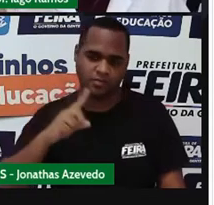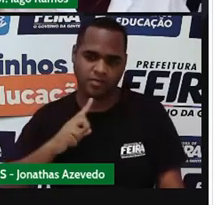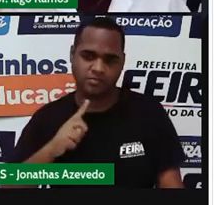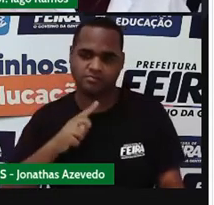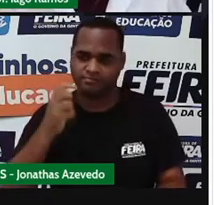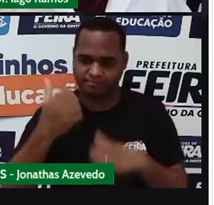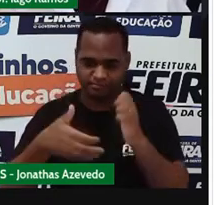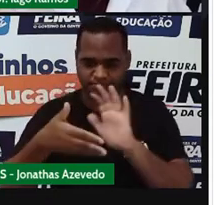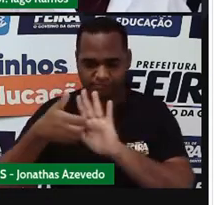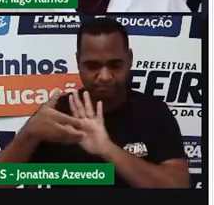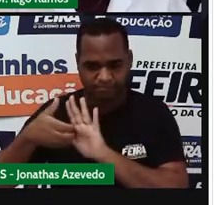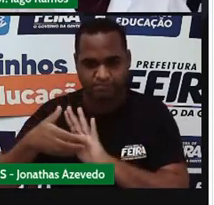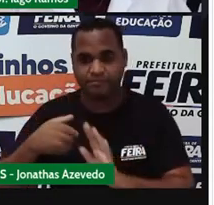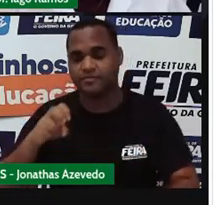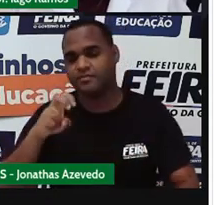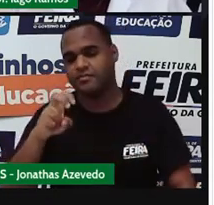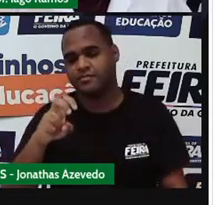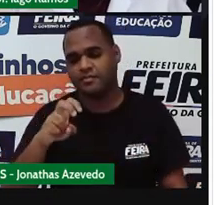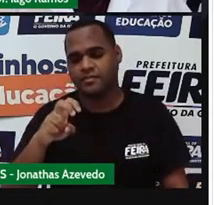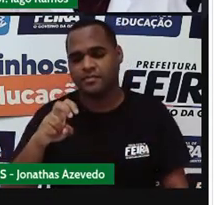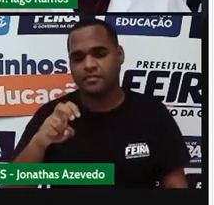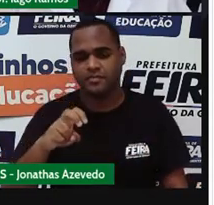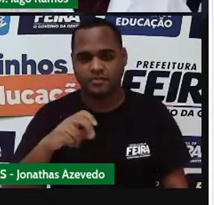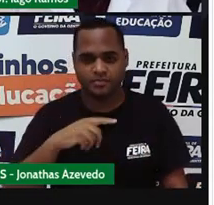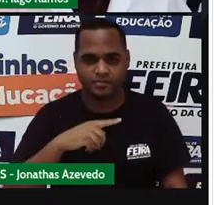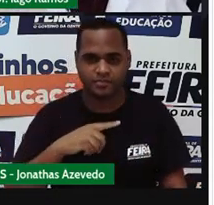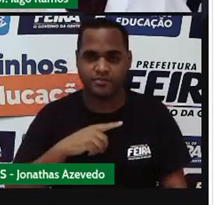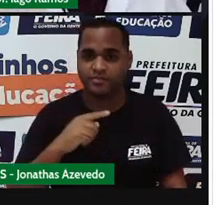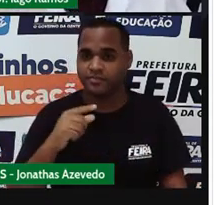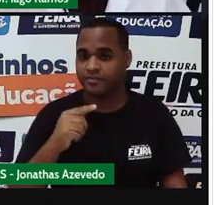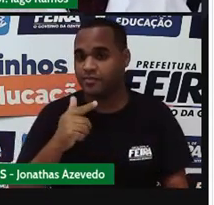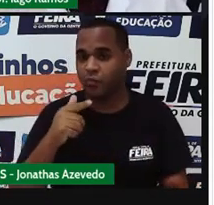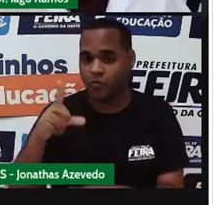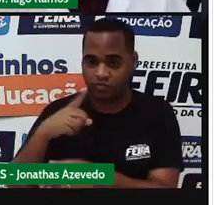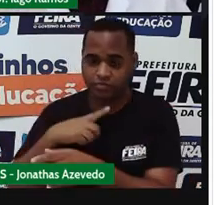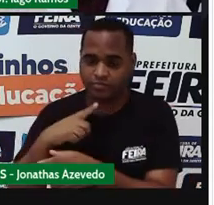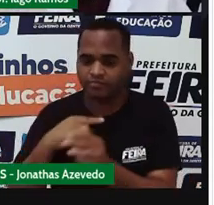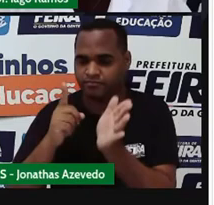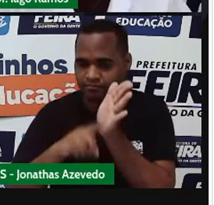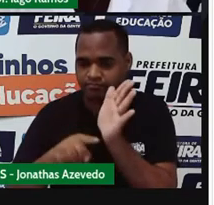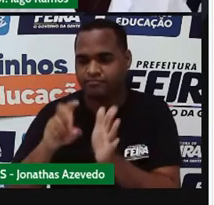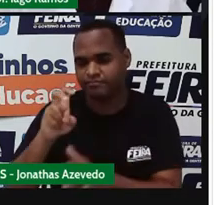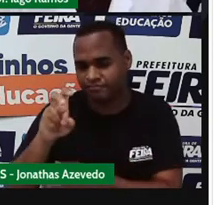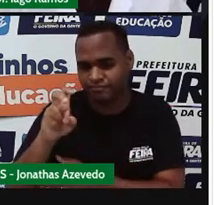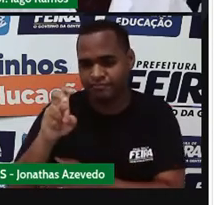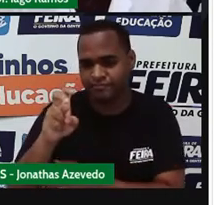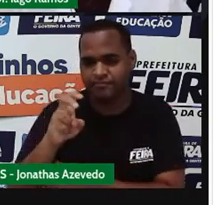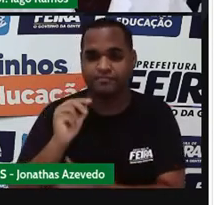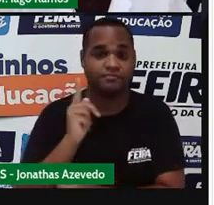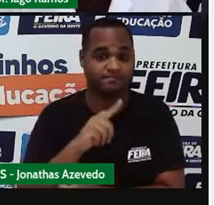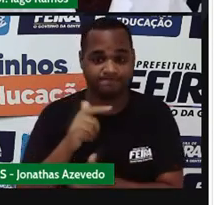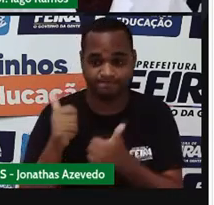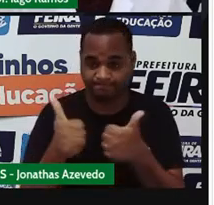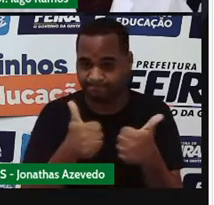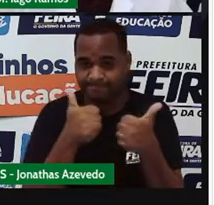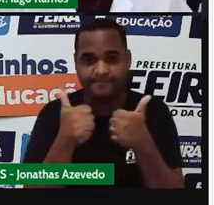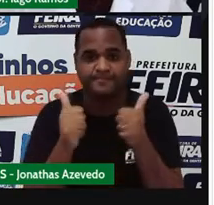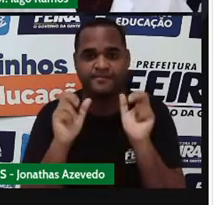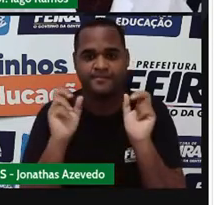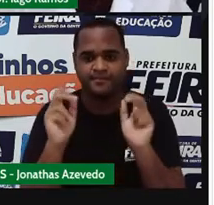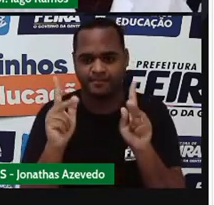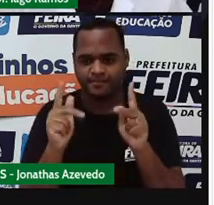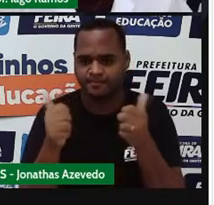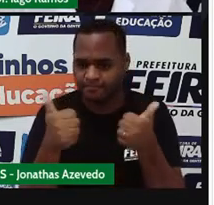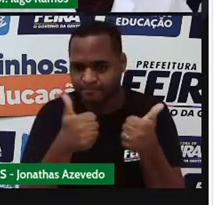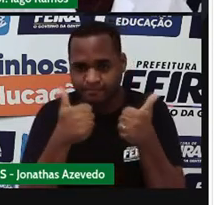5 também. Da mesma forma, do outro lado, eu vou escrever menos 5. Belezinha? Até aqui